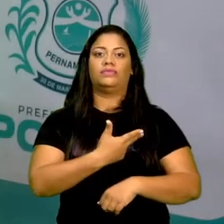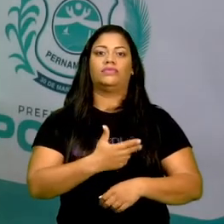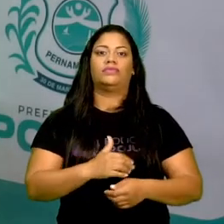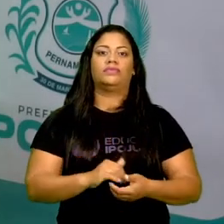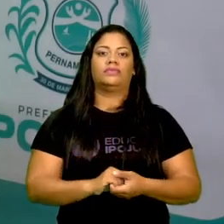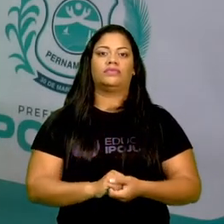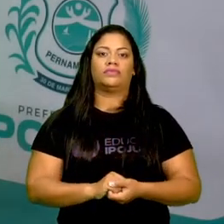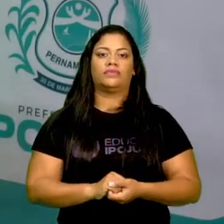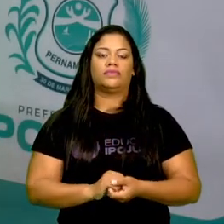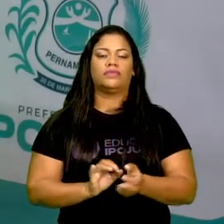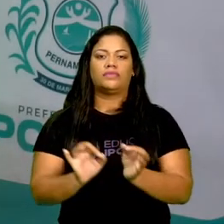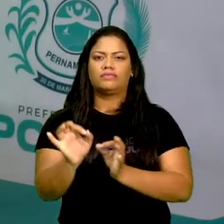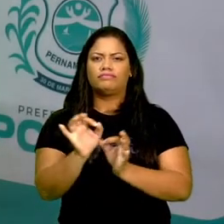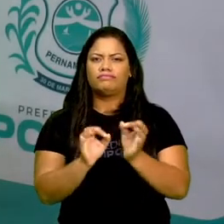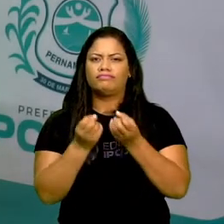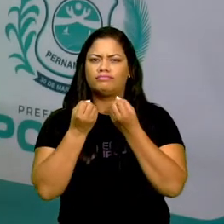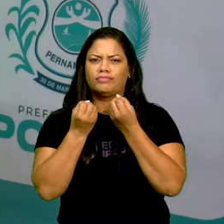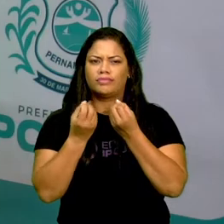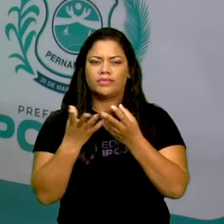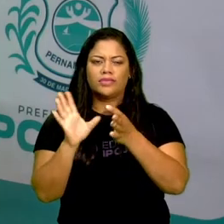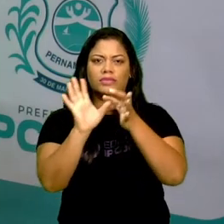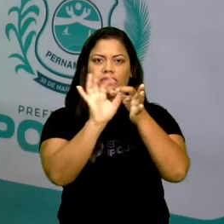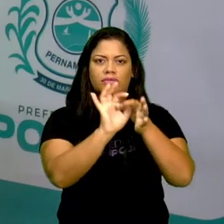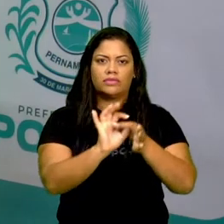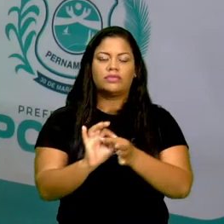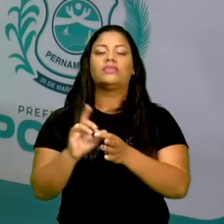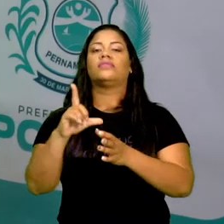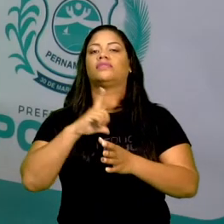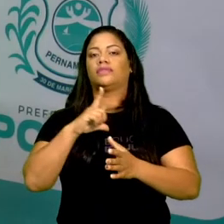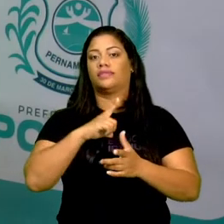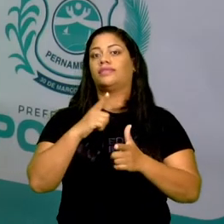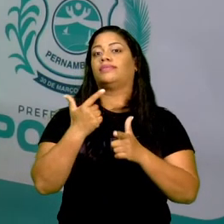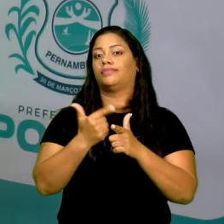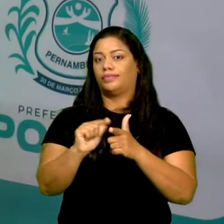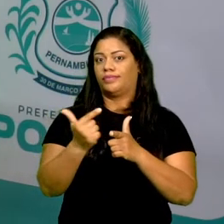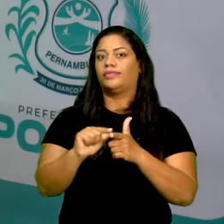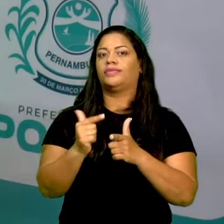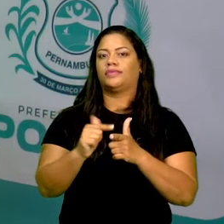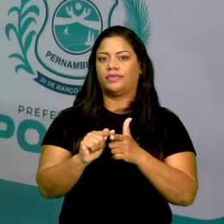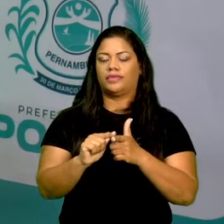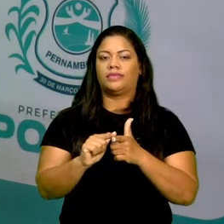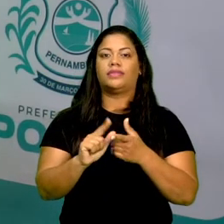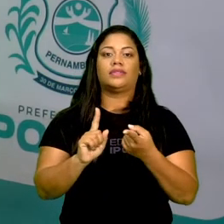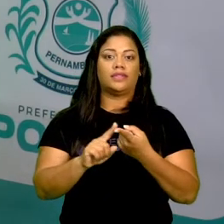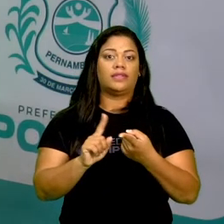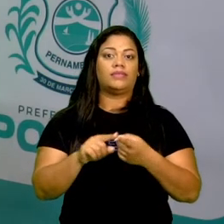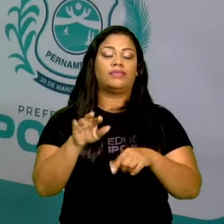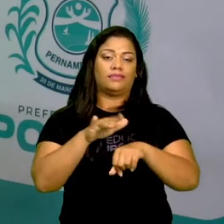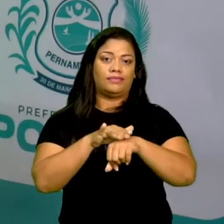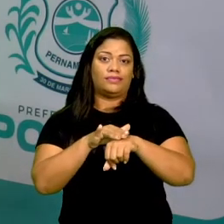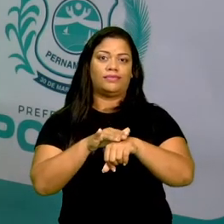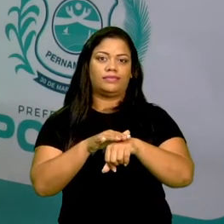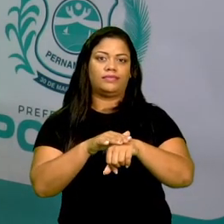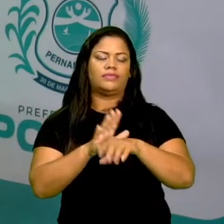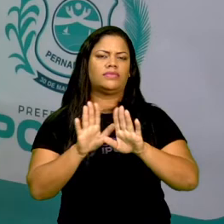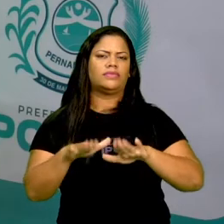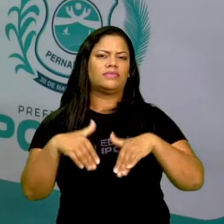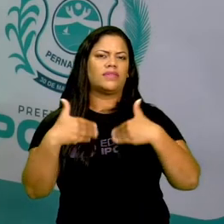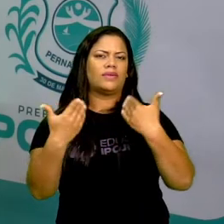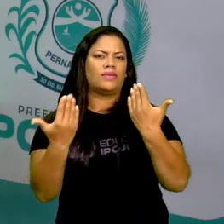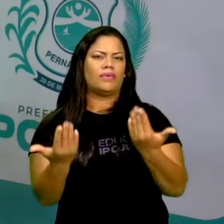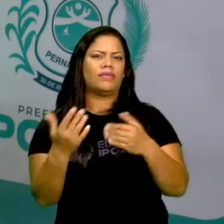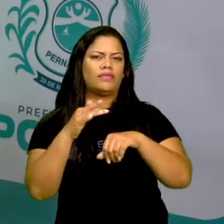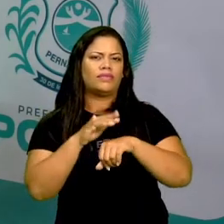os órgãos não estiverem funcionando bem, ele vai causar problemas. E problemas causam doenças. Quais são as